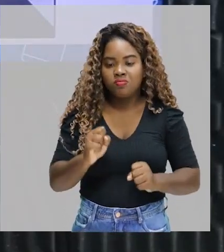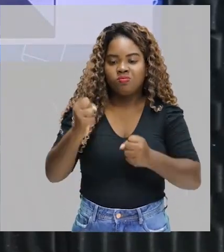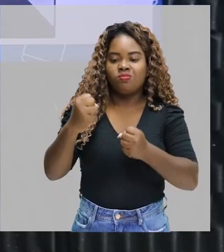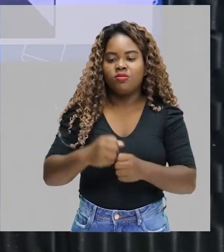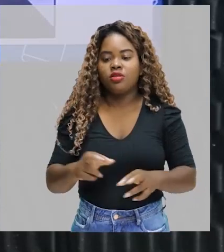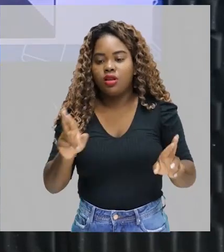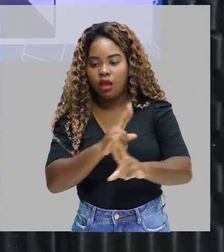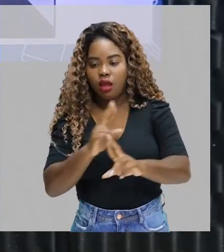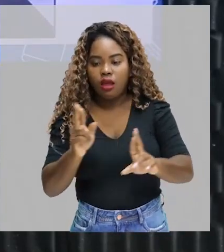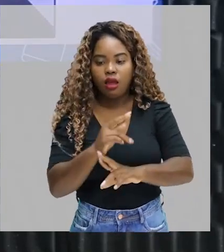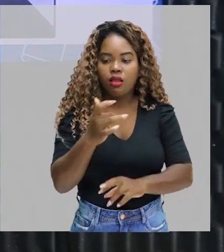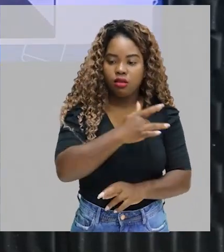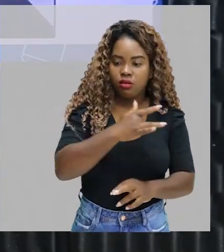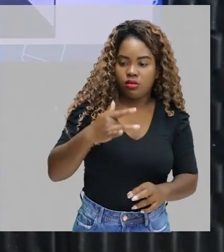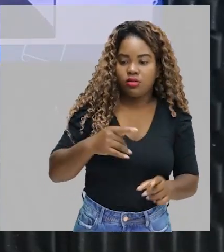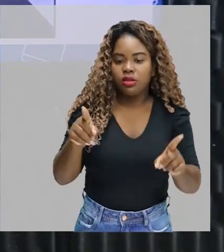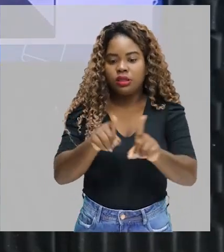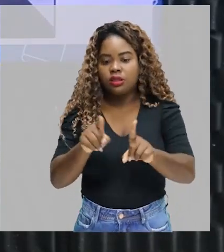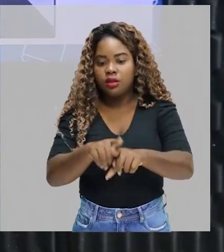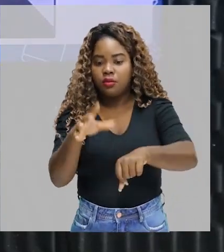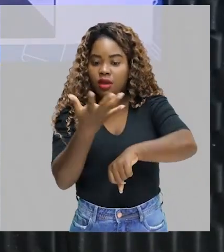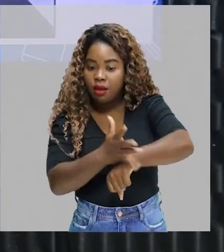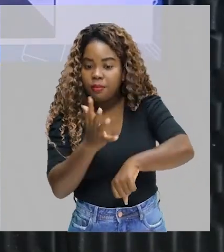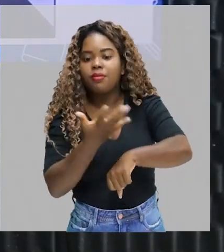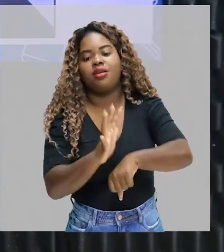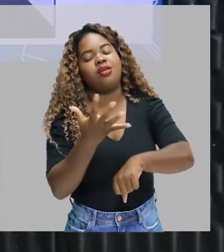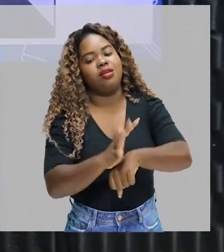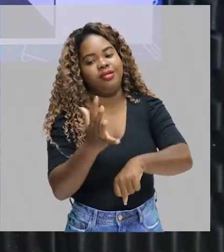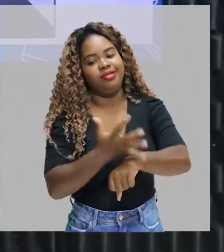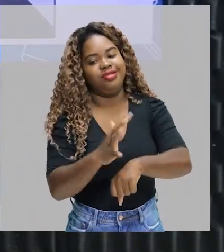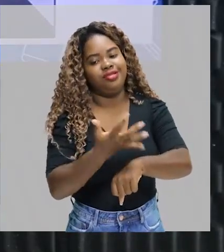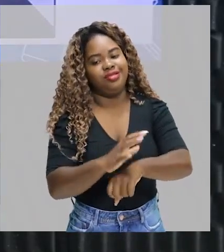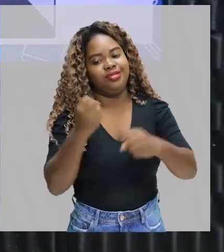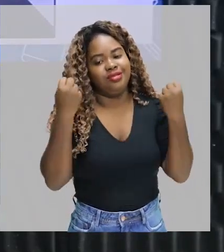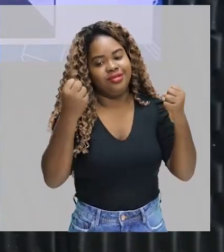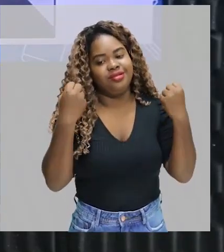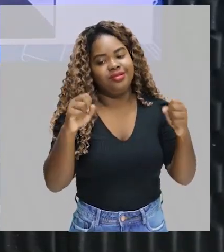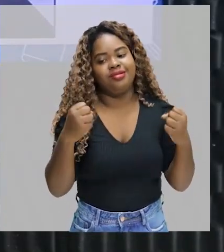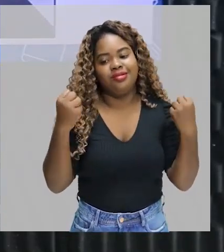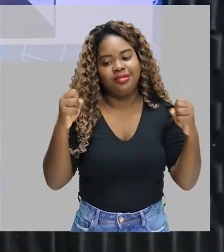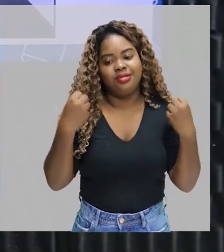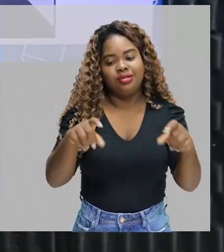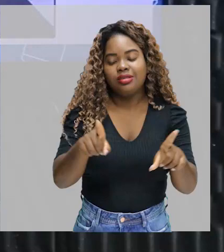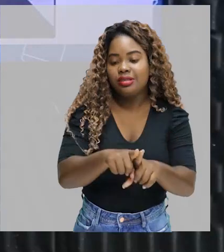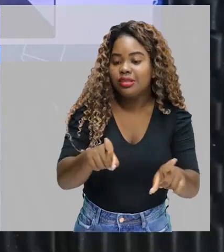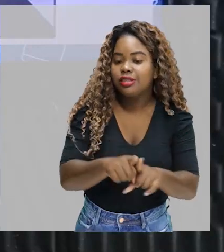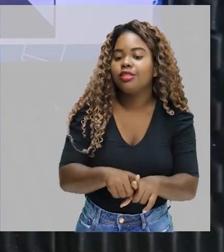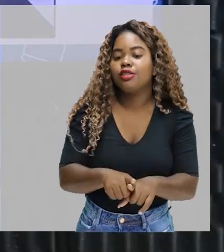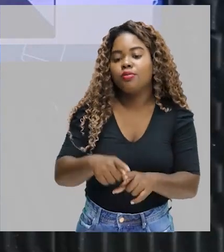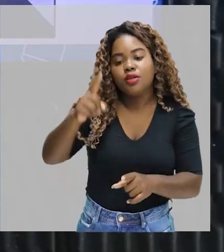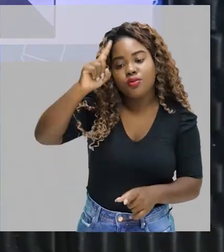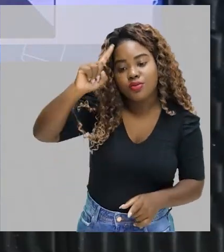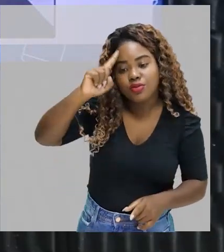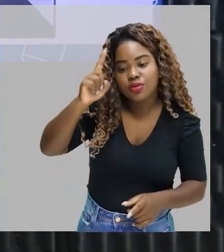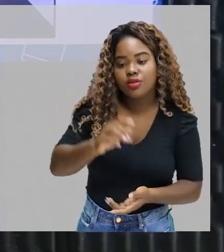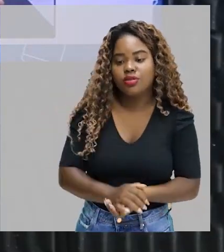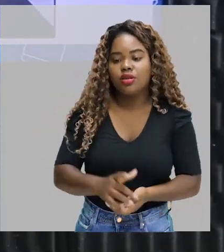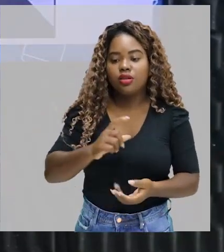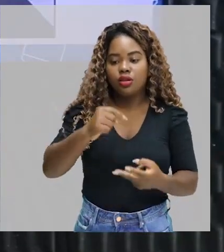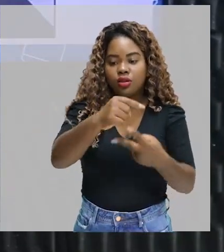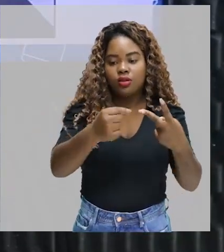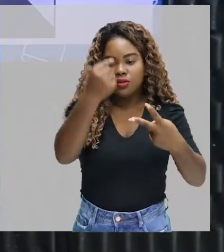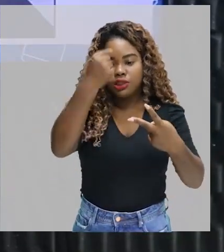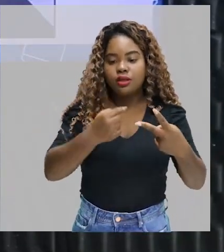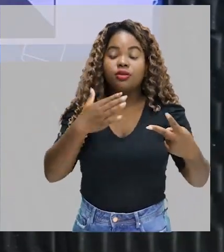à saúde e também à prática de atividades físicas e tarefas do dia a dia. Aí eu coloquei aqui duas imagens